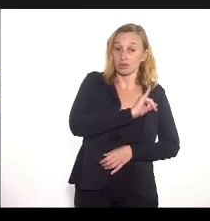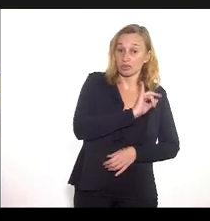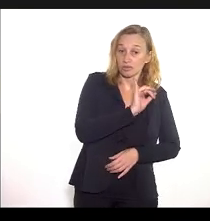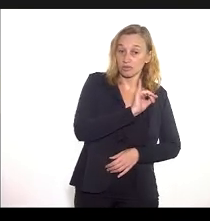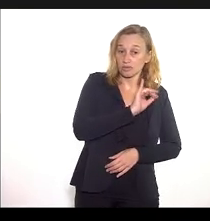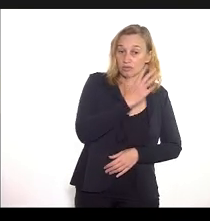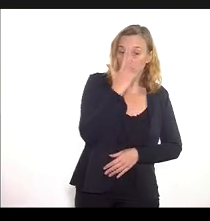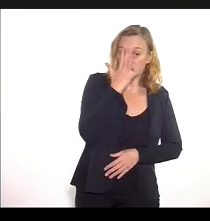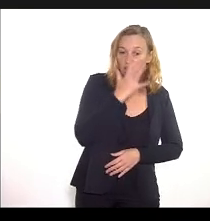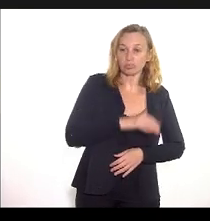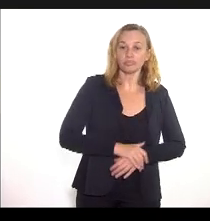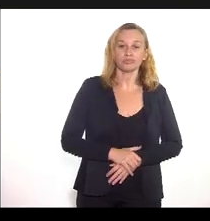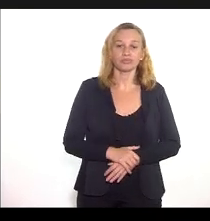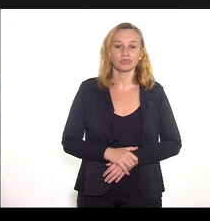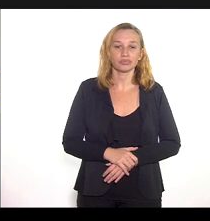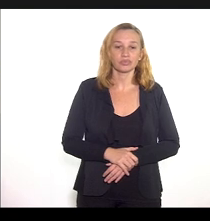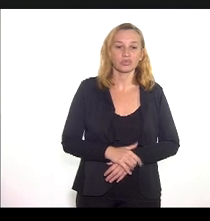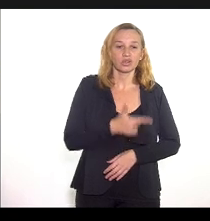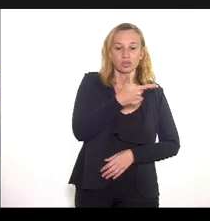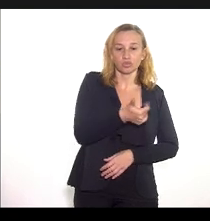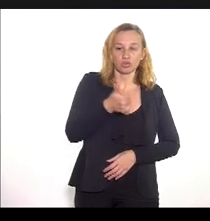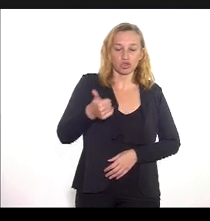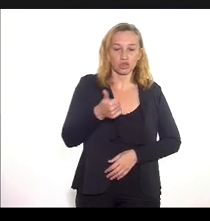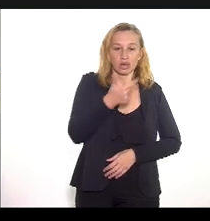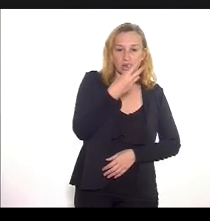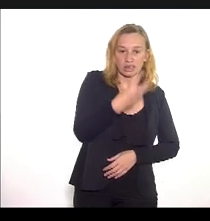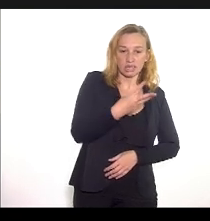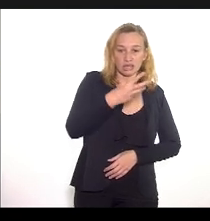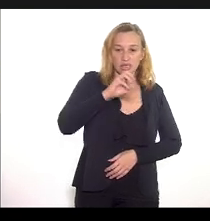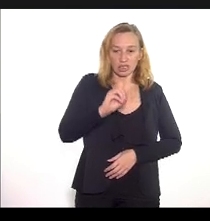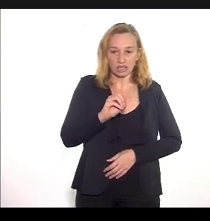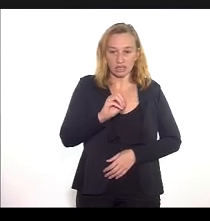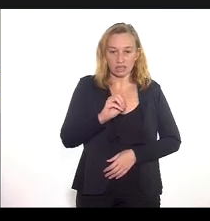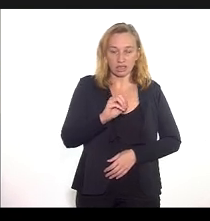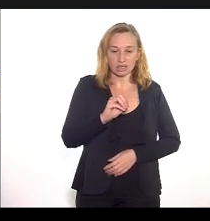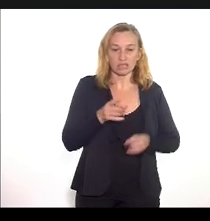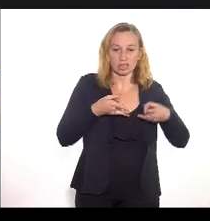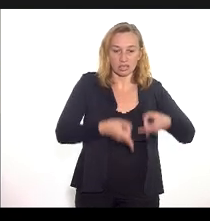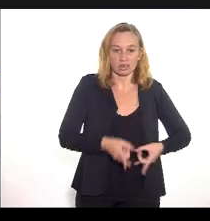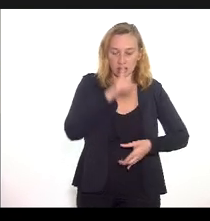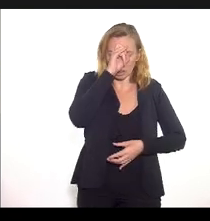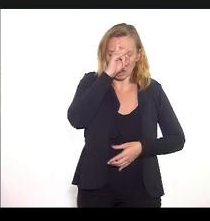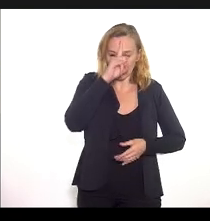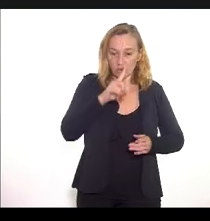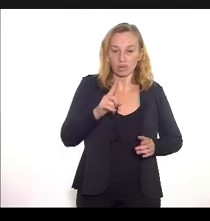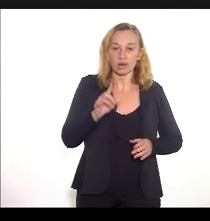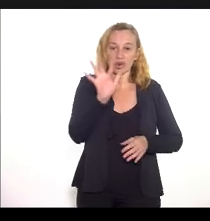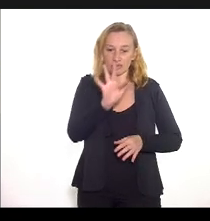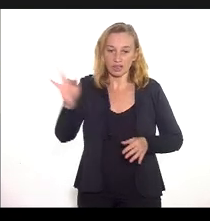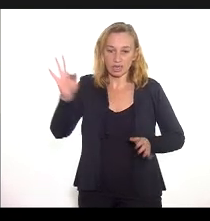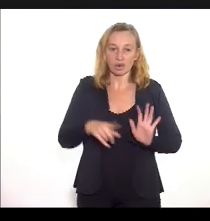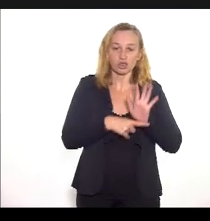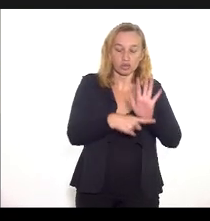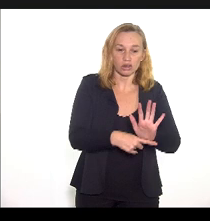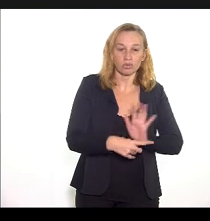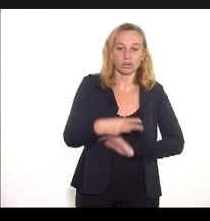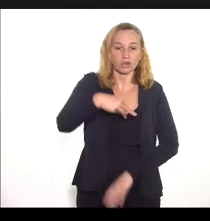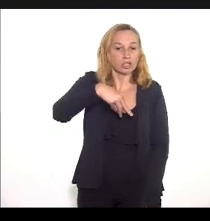de 2021 130 leitos com financiamento federal em